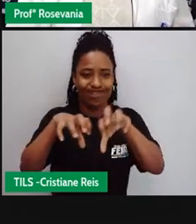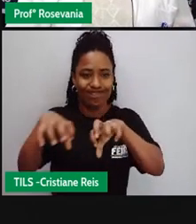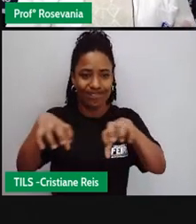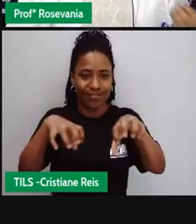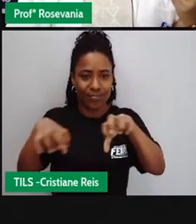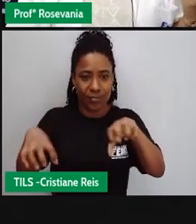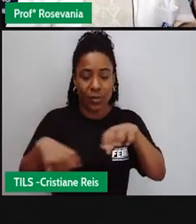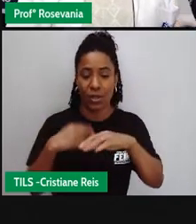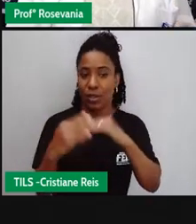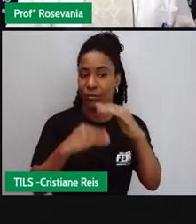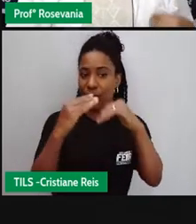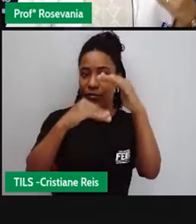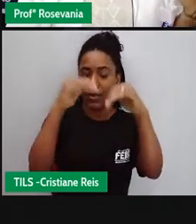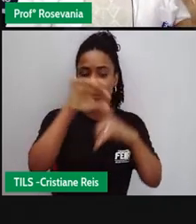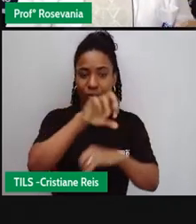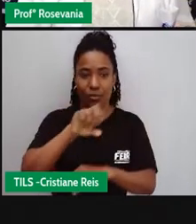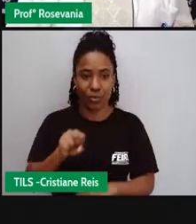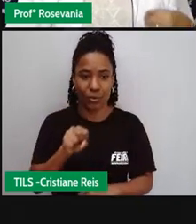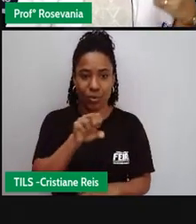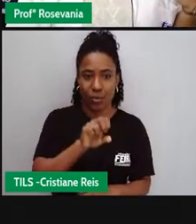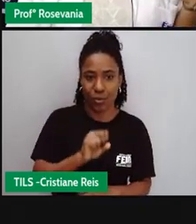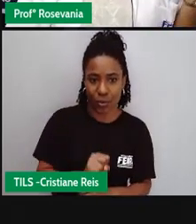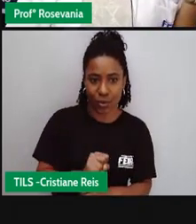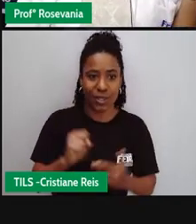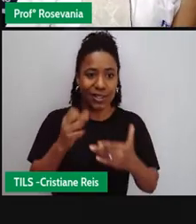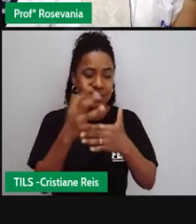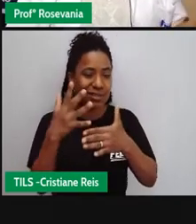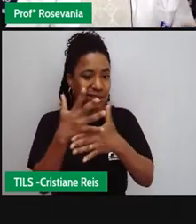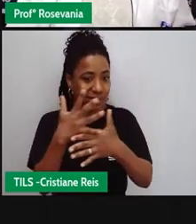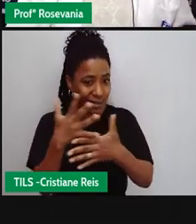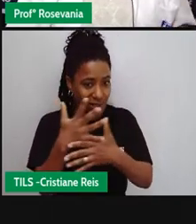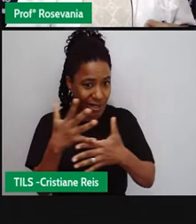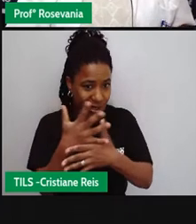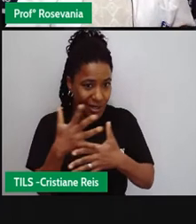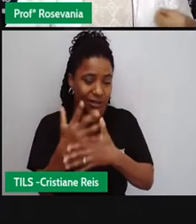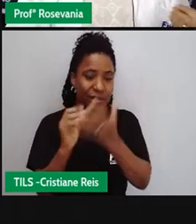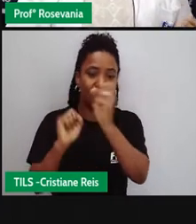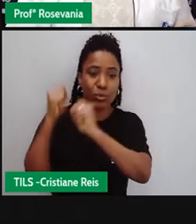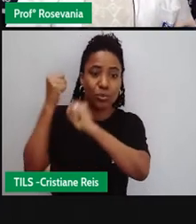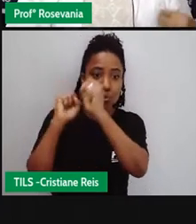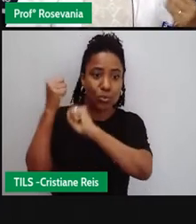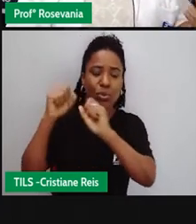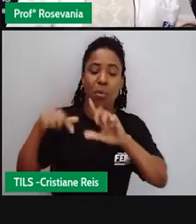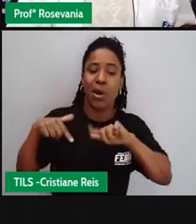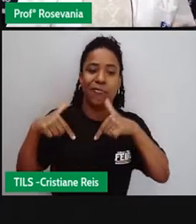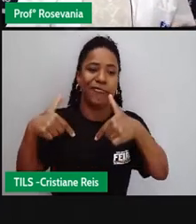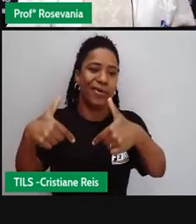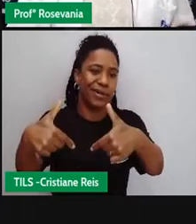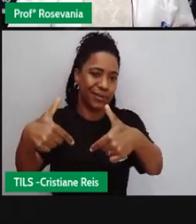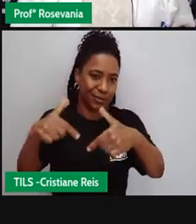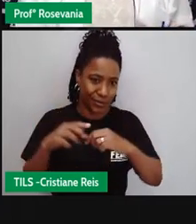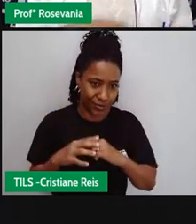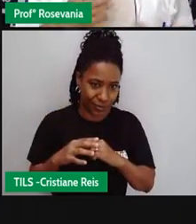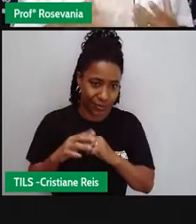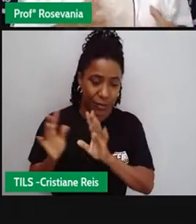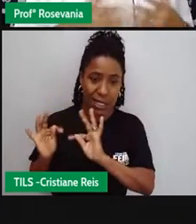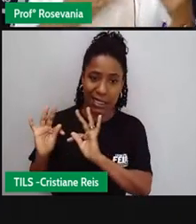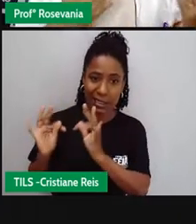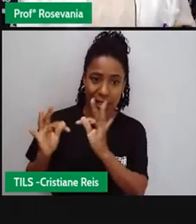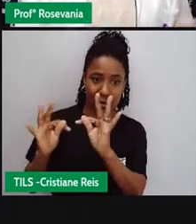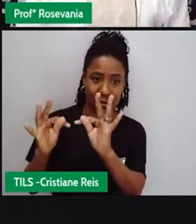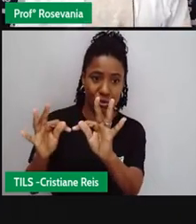certo desenvolvimento gerou cidades vilas abriu indústria então sim o coração econômico do nosso país